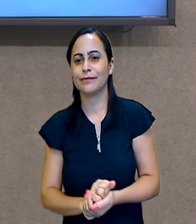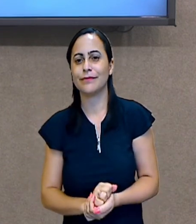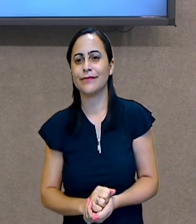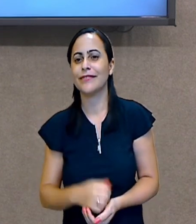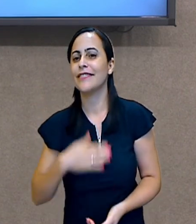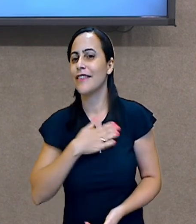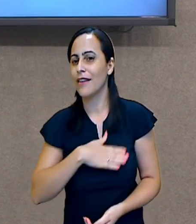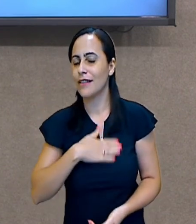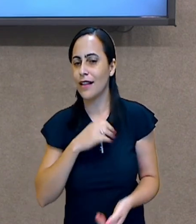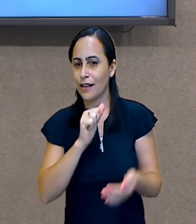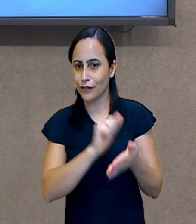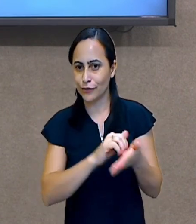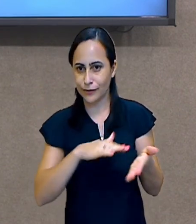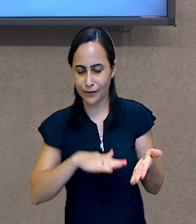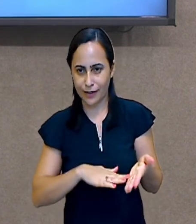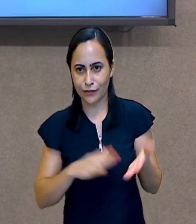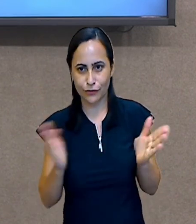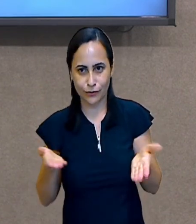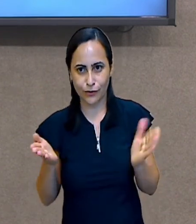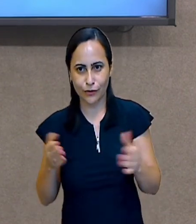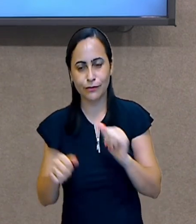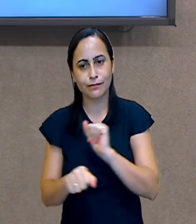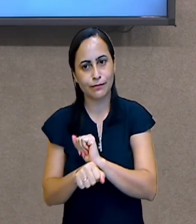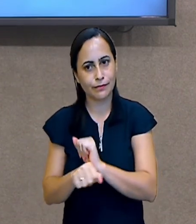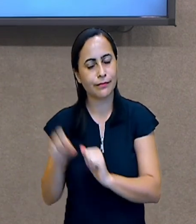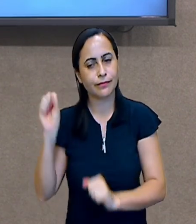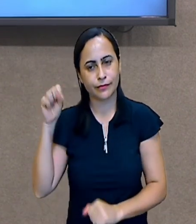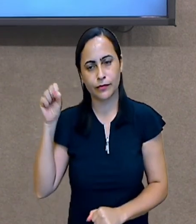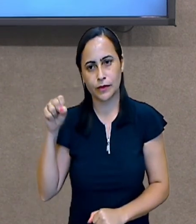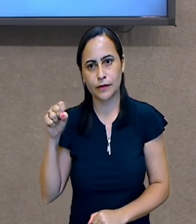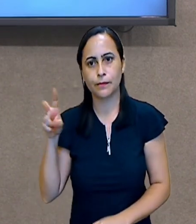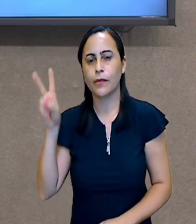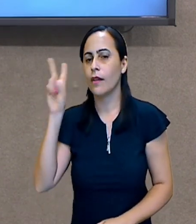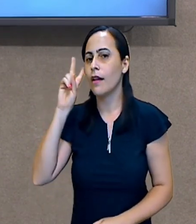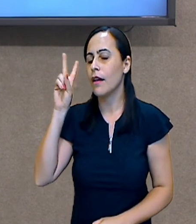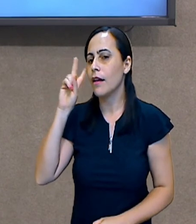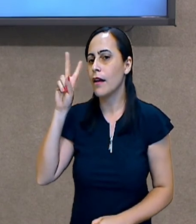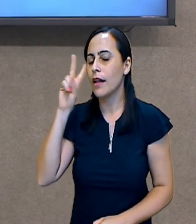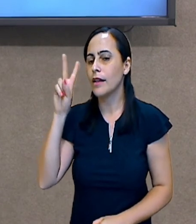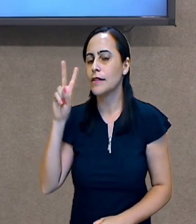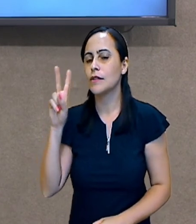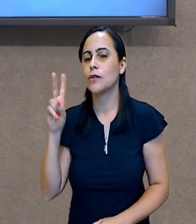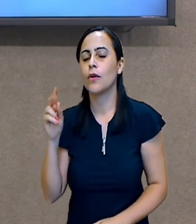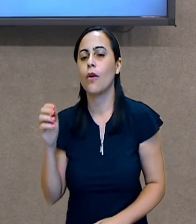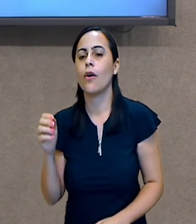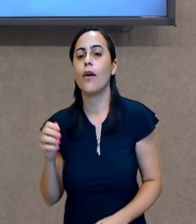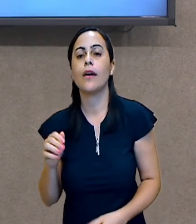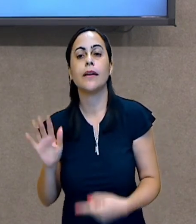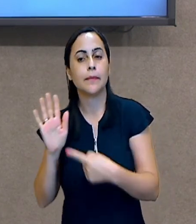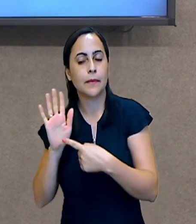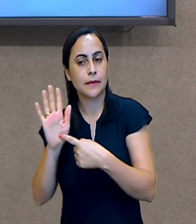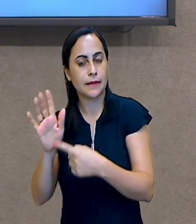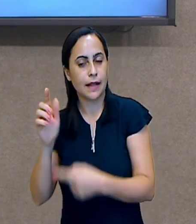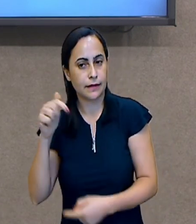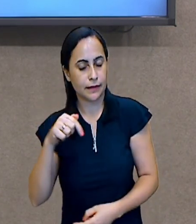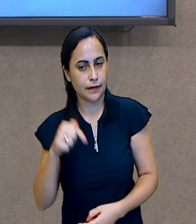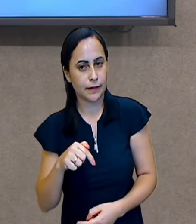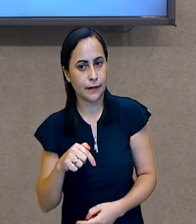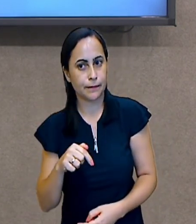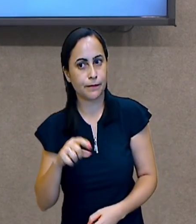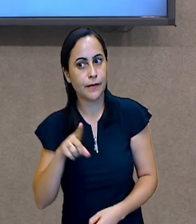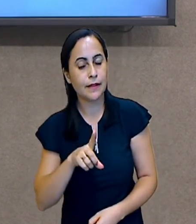nossa atividade de hoje? Espero que sim. Ó, a história do Marcelo está lá no nosso canal da plataforma